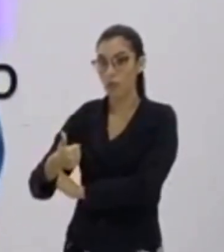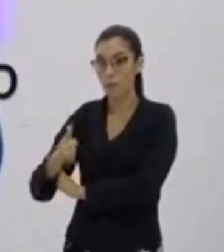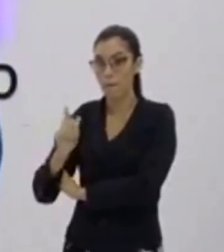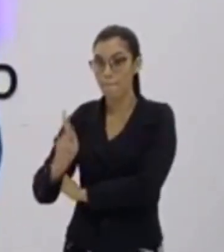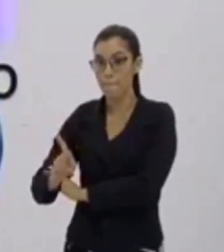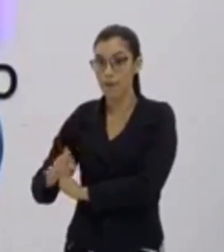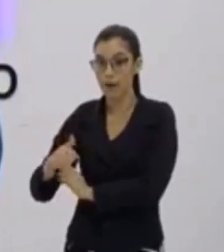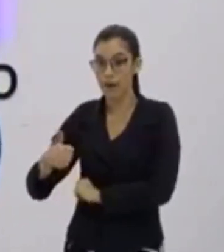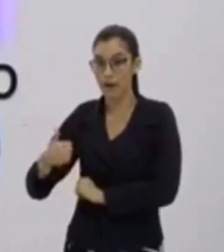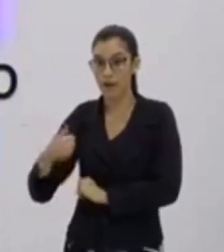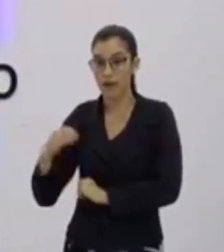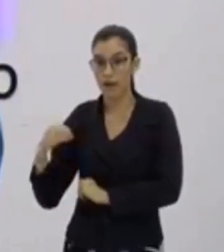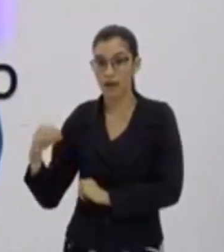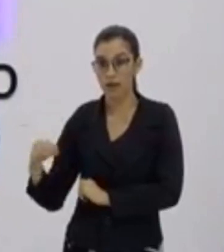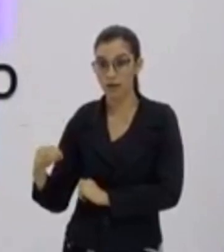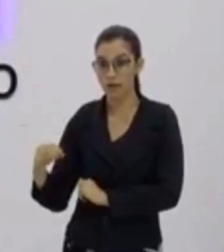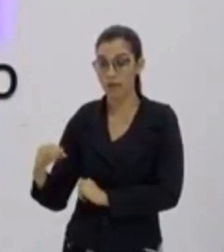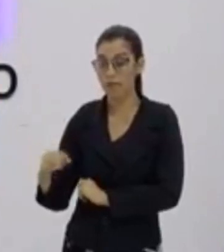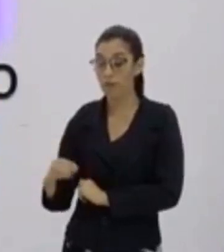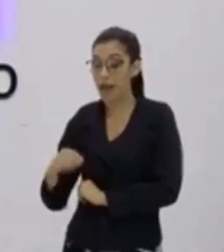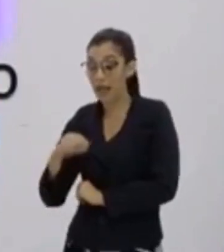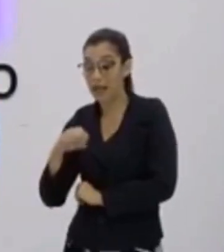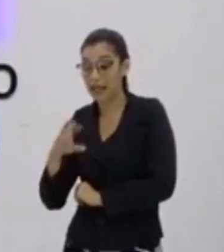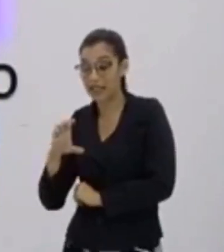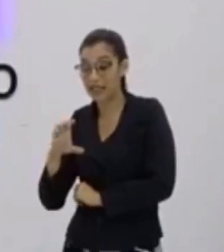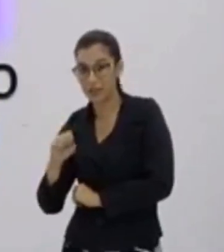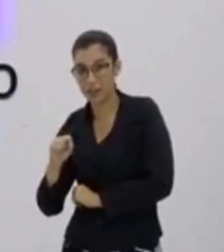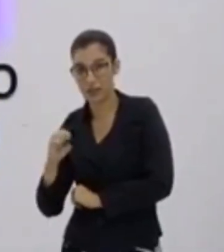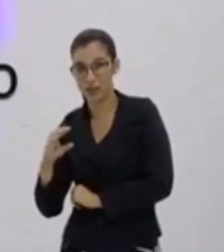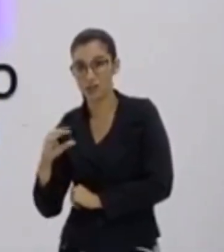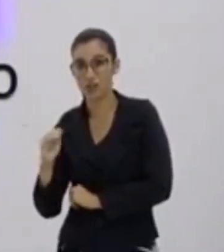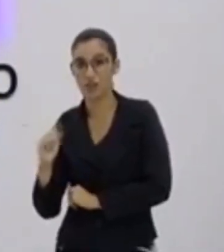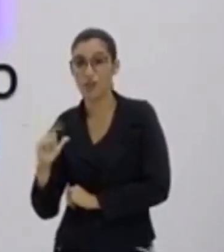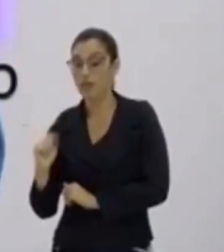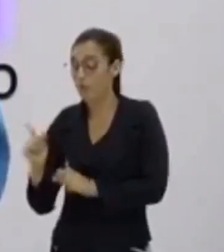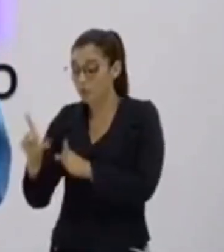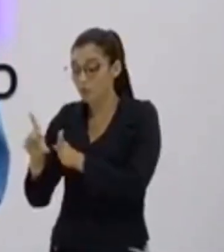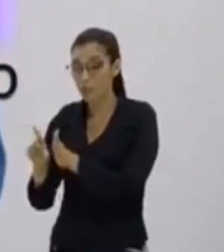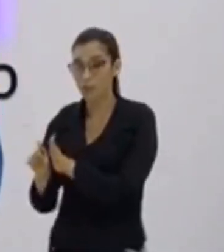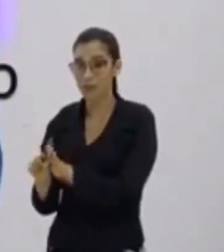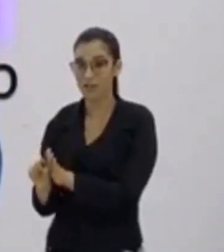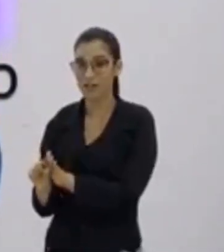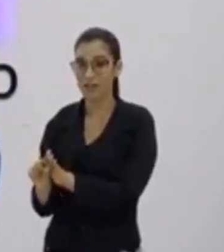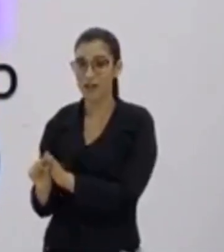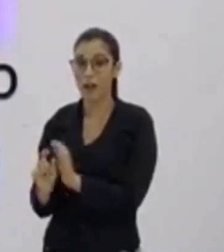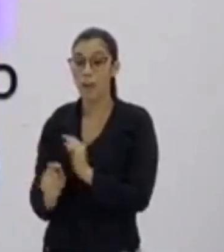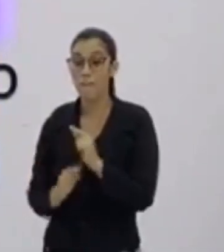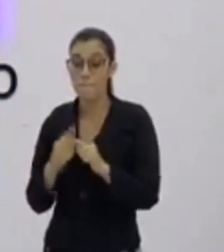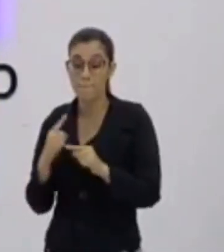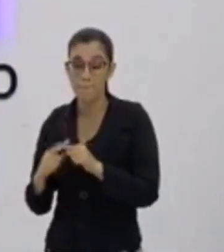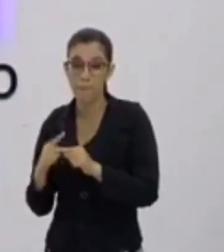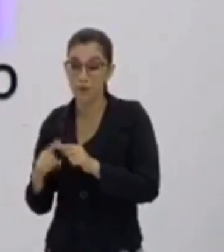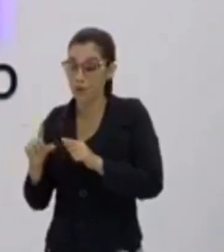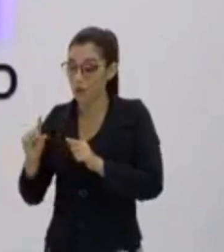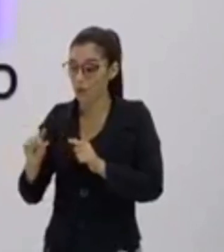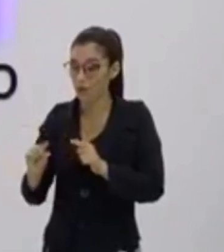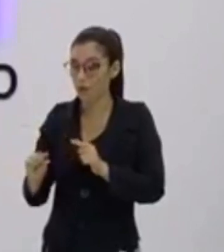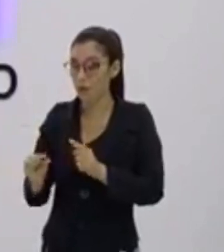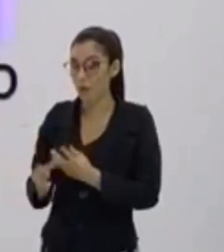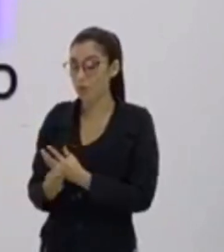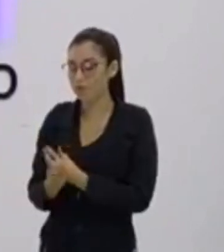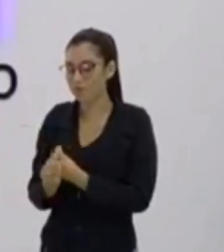que essa escala será o quê? Uma escala pequena. Por que uma escala pequena? Porque eu reduzi essa realidade muitas